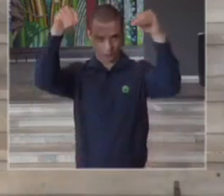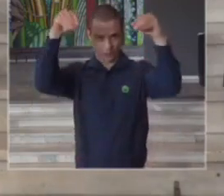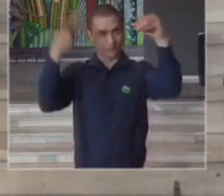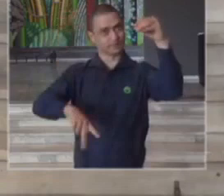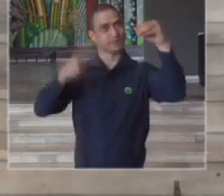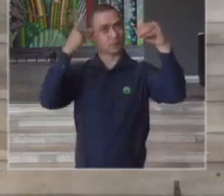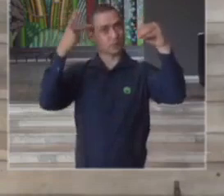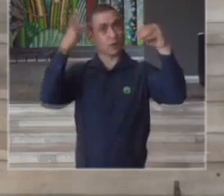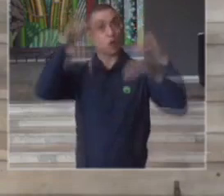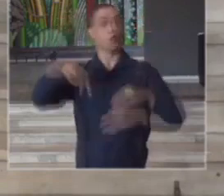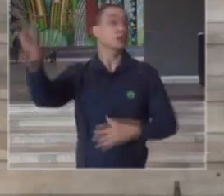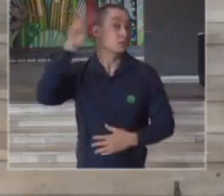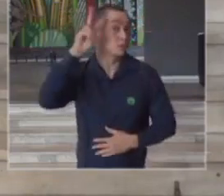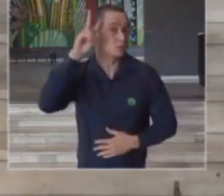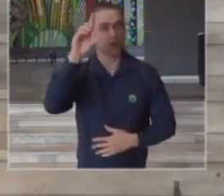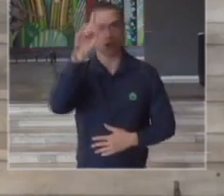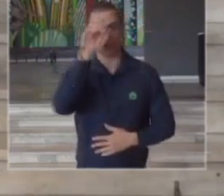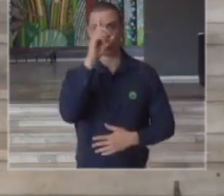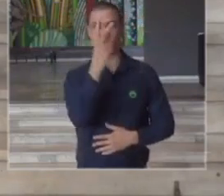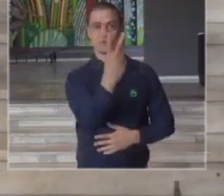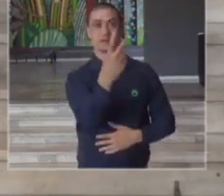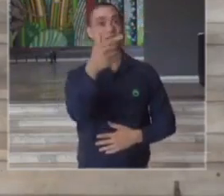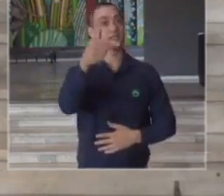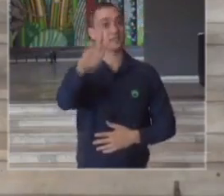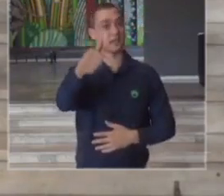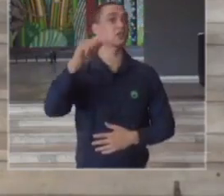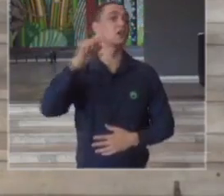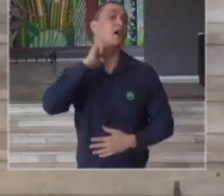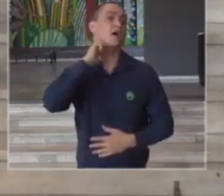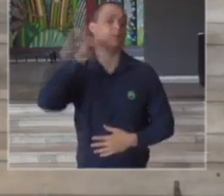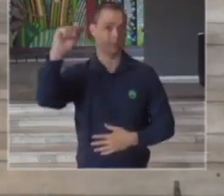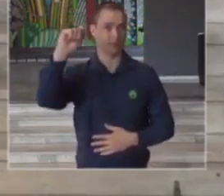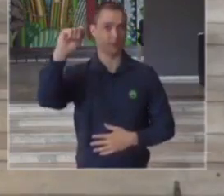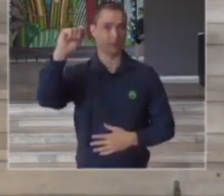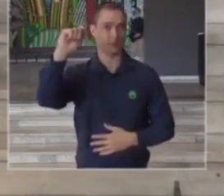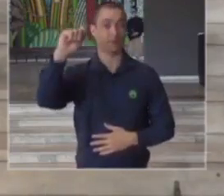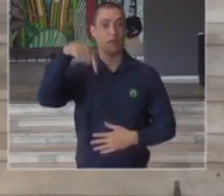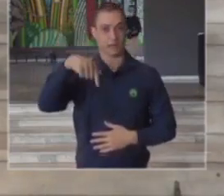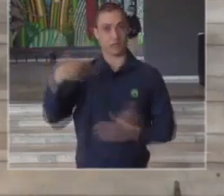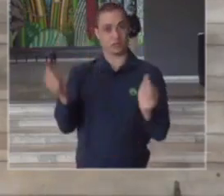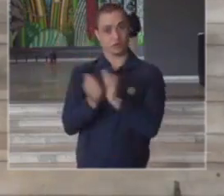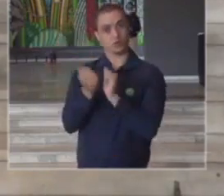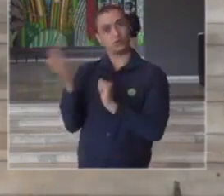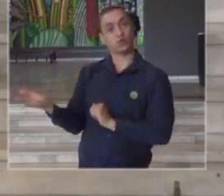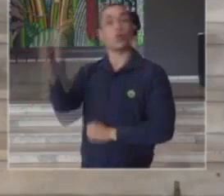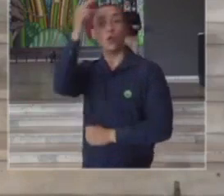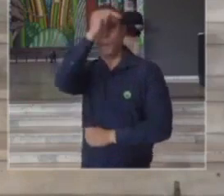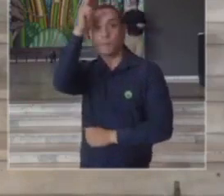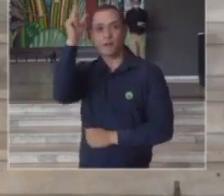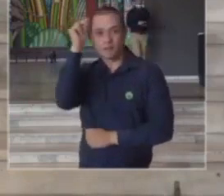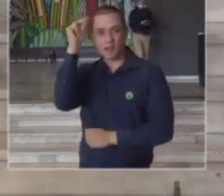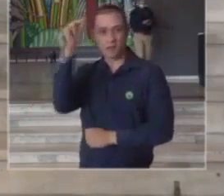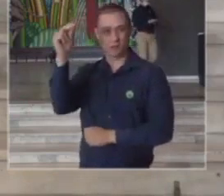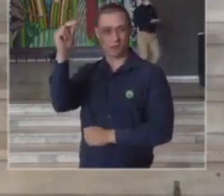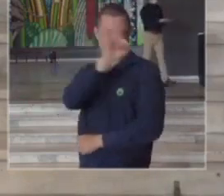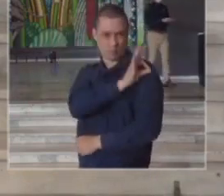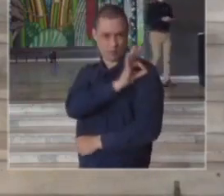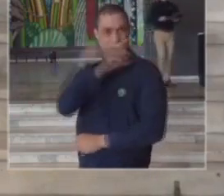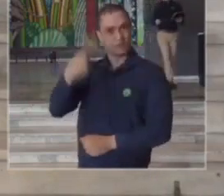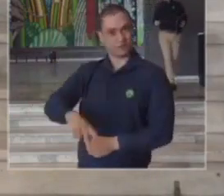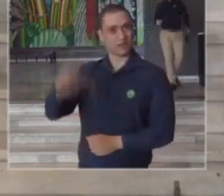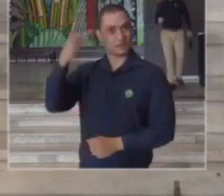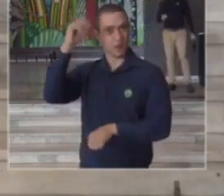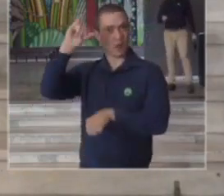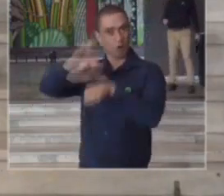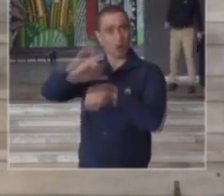hoje segunda-feira dia 27 de abril ao nosso lado o prefeito da capital de São Paulo Bruno Covas